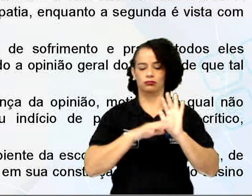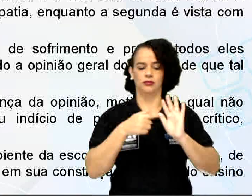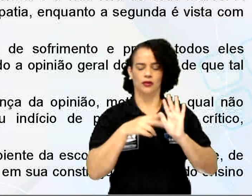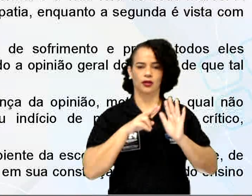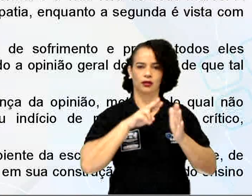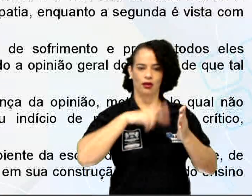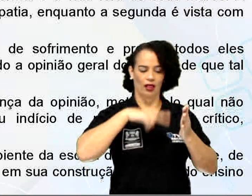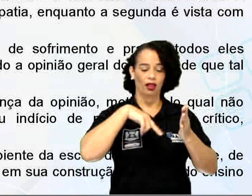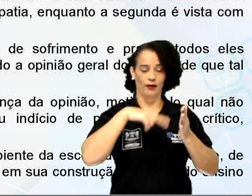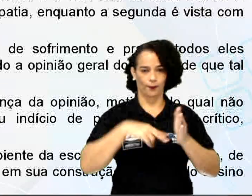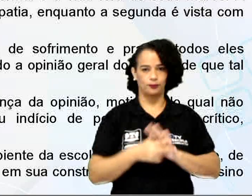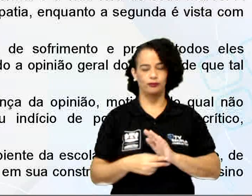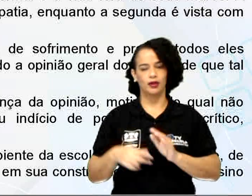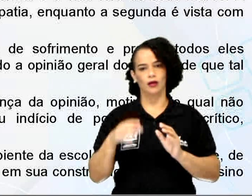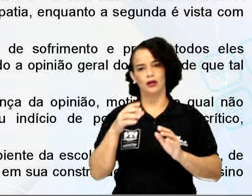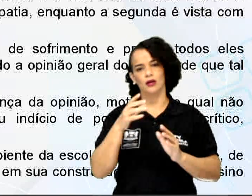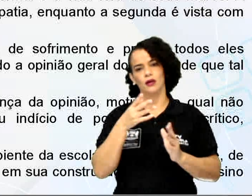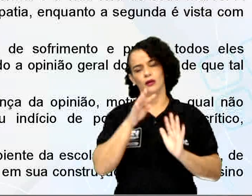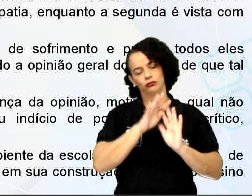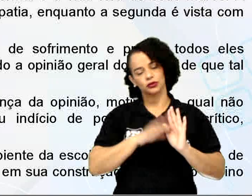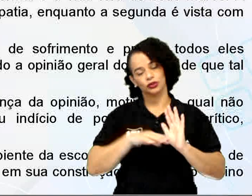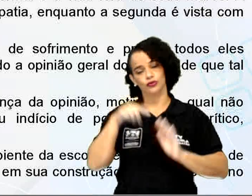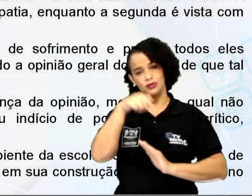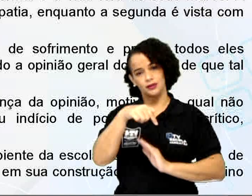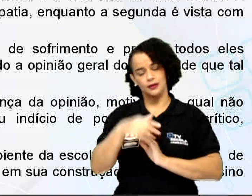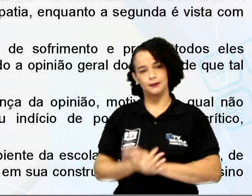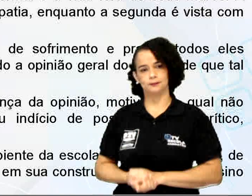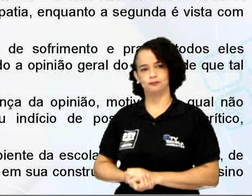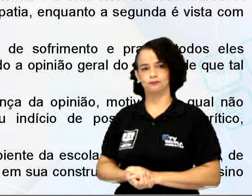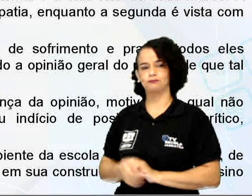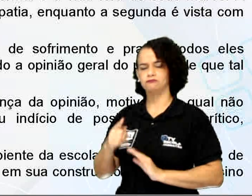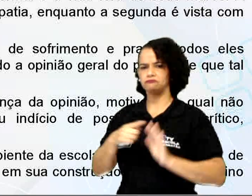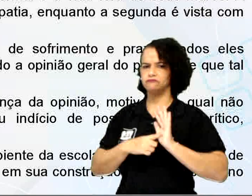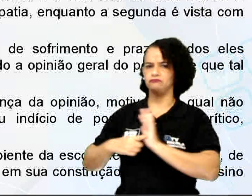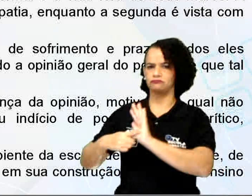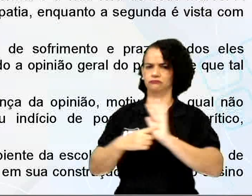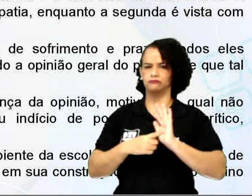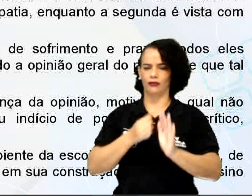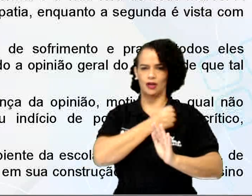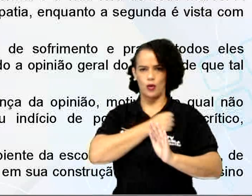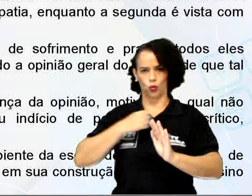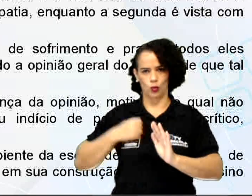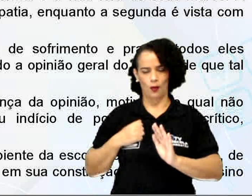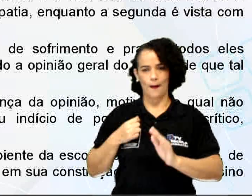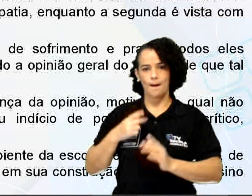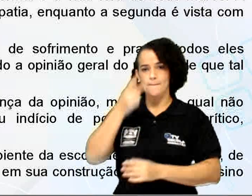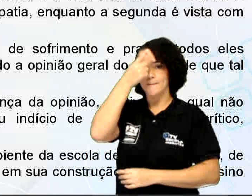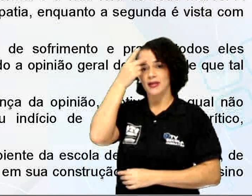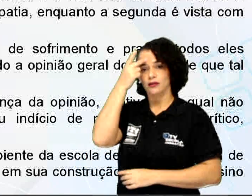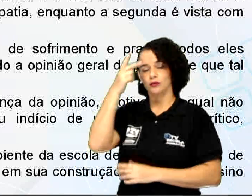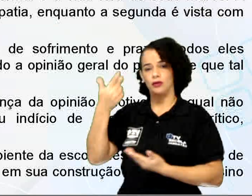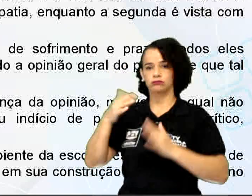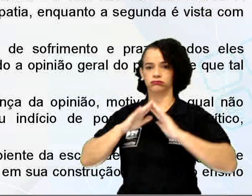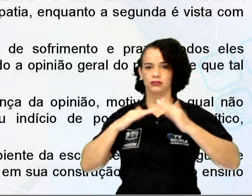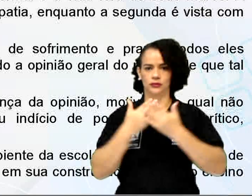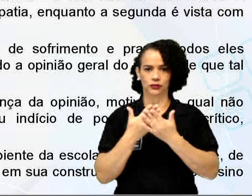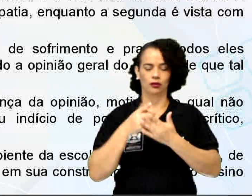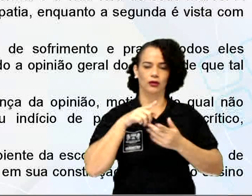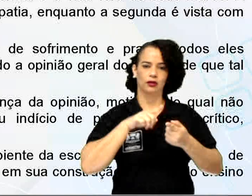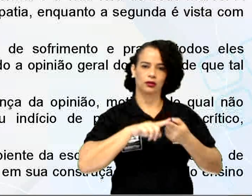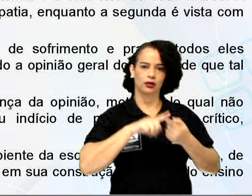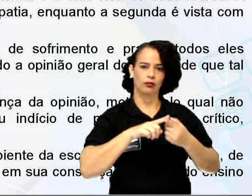que é o texto 7. O autor do texto 7 nos apresenta uma visão pessoal acerca da escola e dos seus